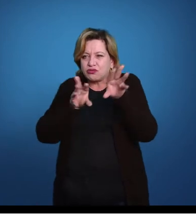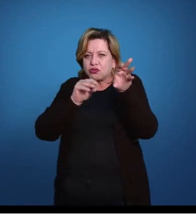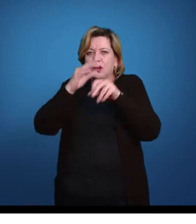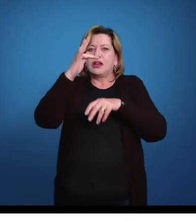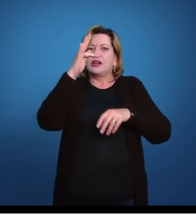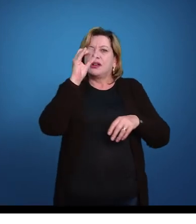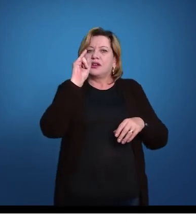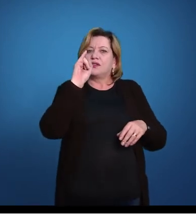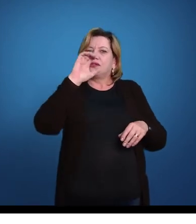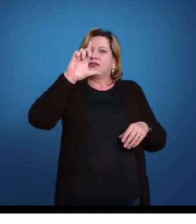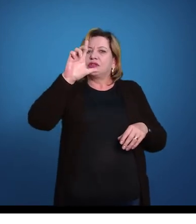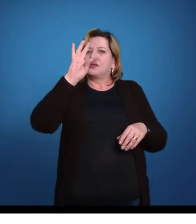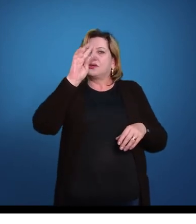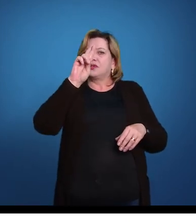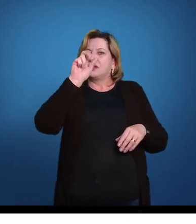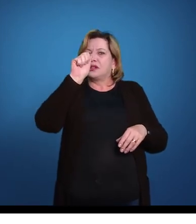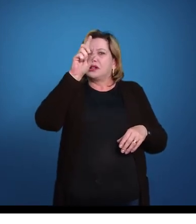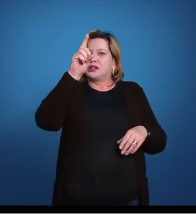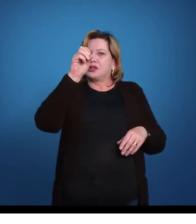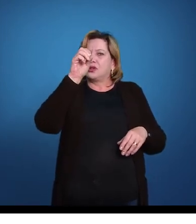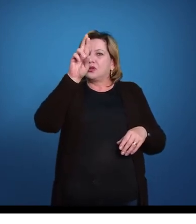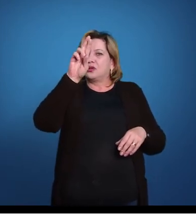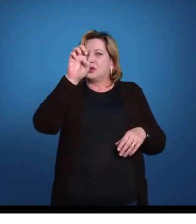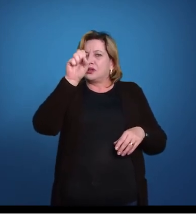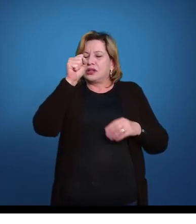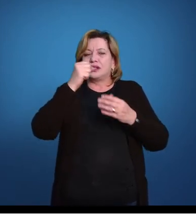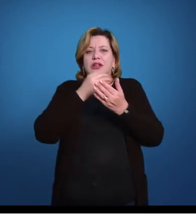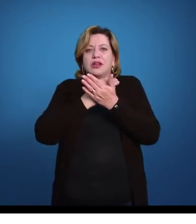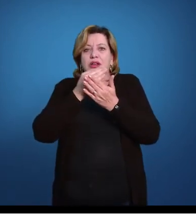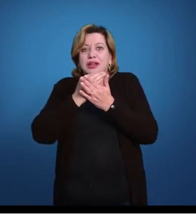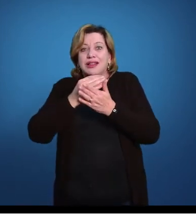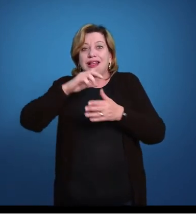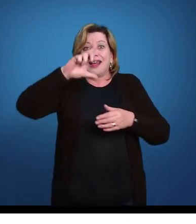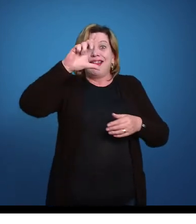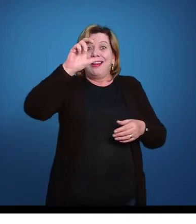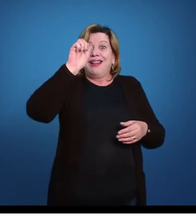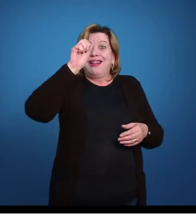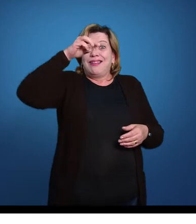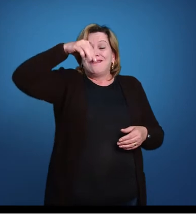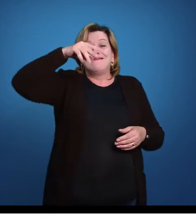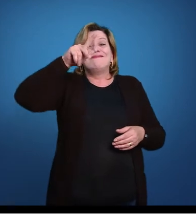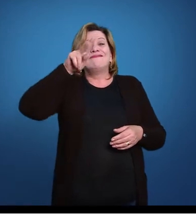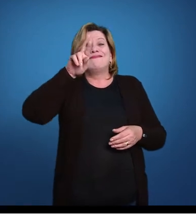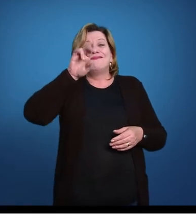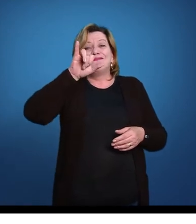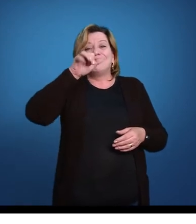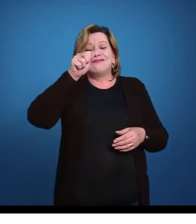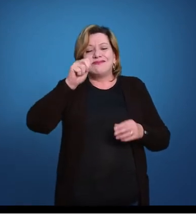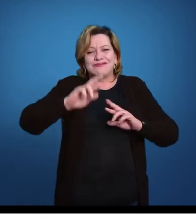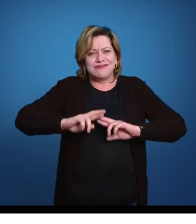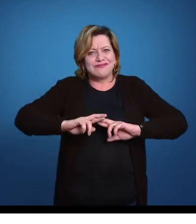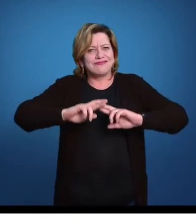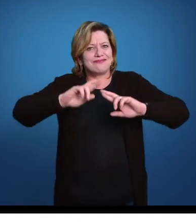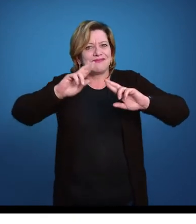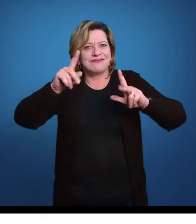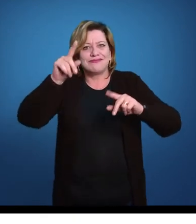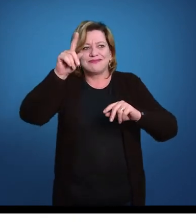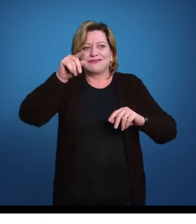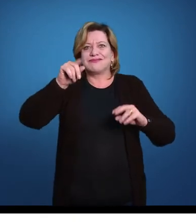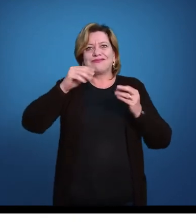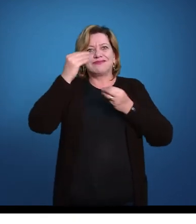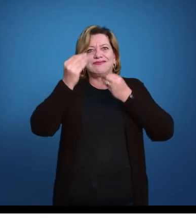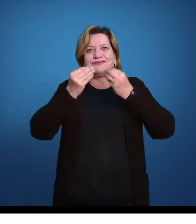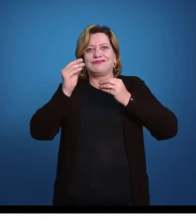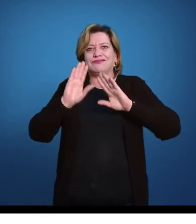alimentavam de partículas, até chegar na lampreia. Aí a lampreia já tem um jeitinho diferente, mas ela ainda se alimenta de coisas líquidas ou de partículas muito